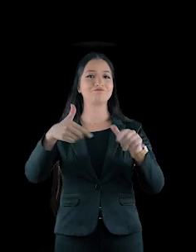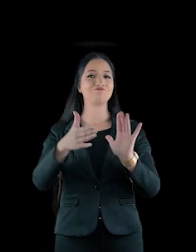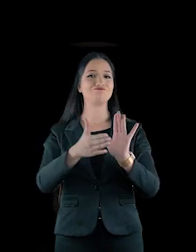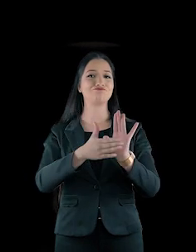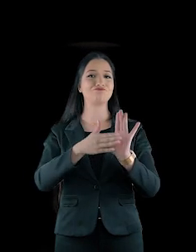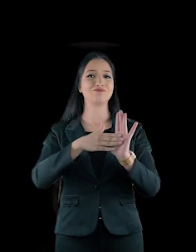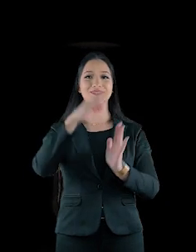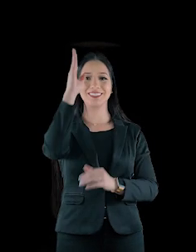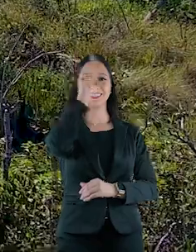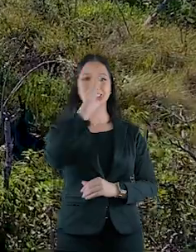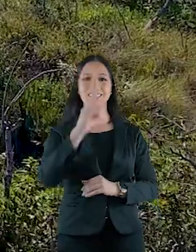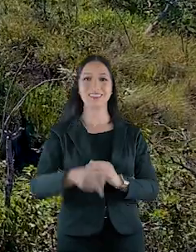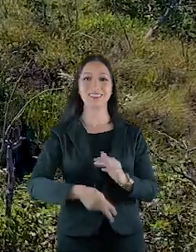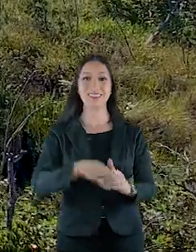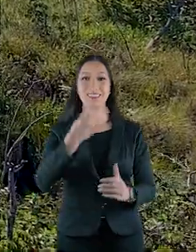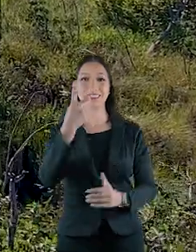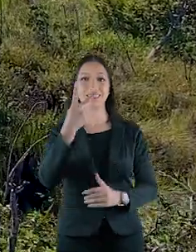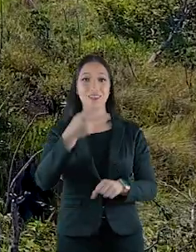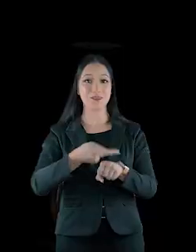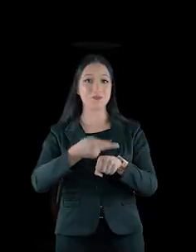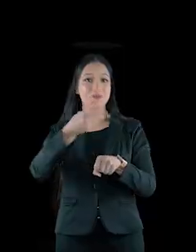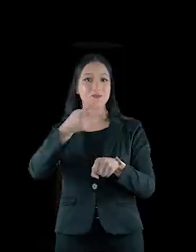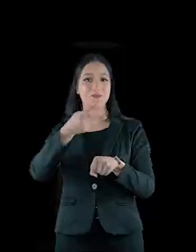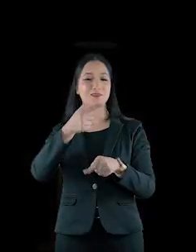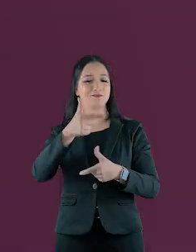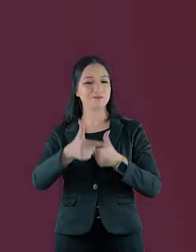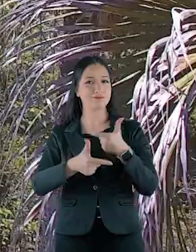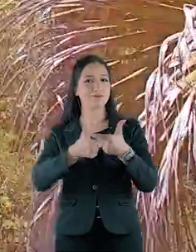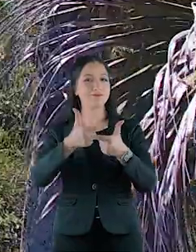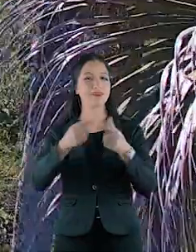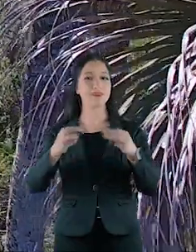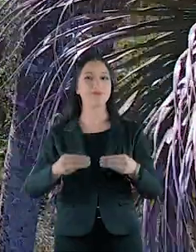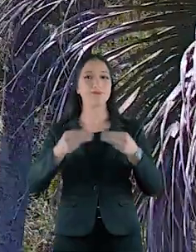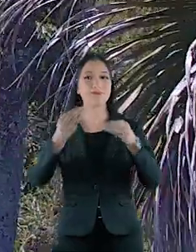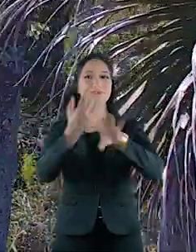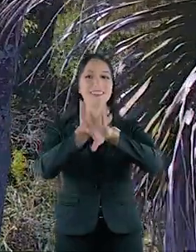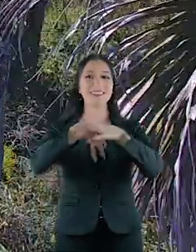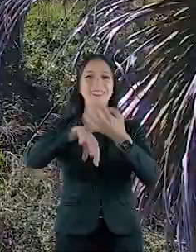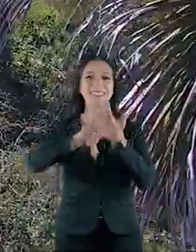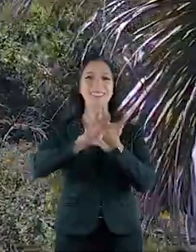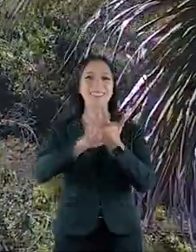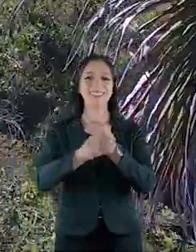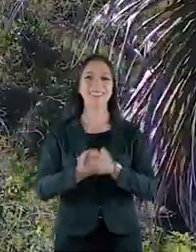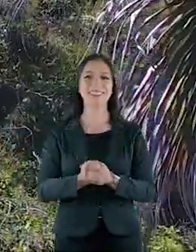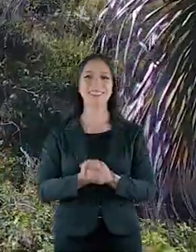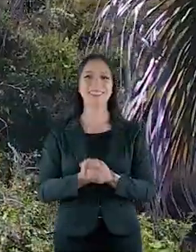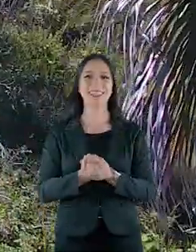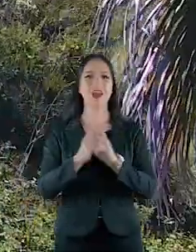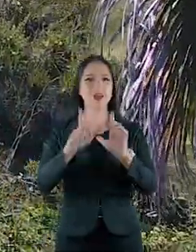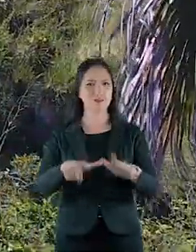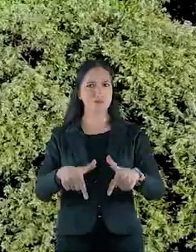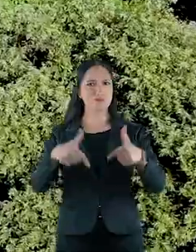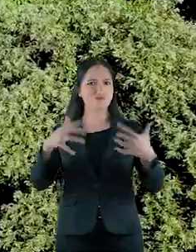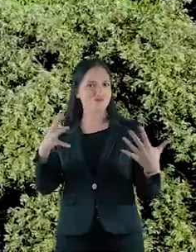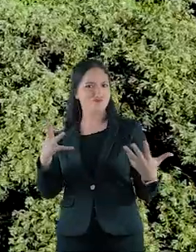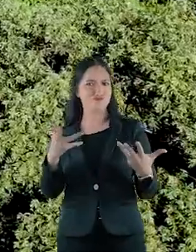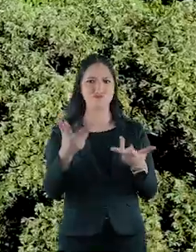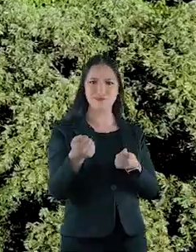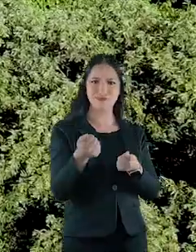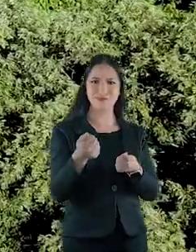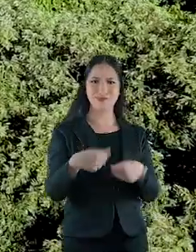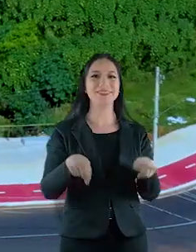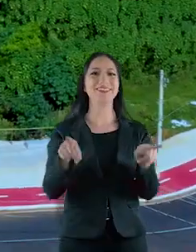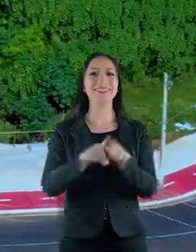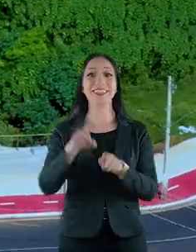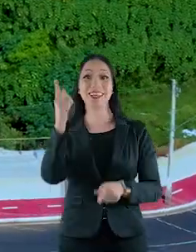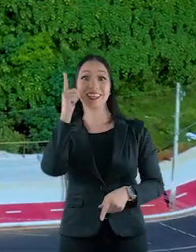iniciativa reconhecida nacionalmente, com o segundo lugar no Prêmio de Boas Práticas do Ministério do Meio Ambiente. Uma ação